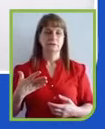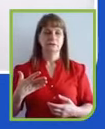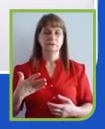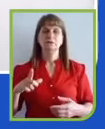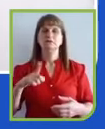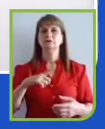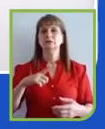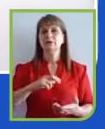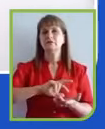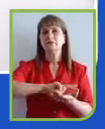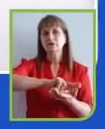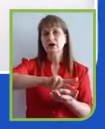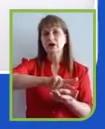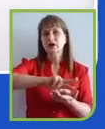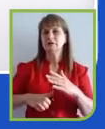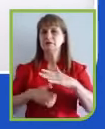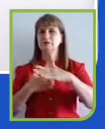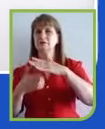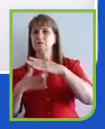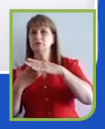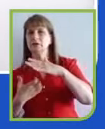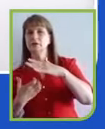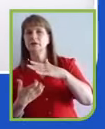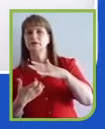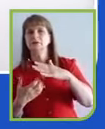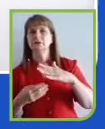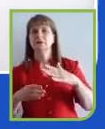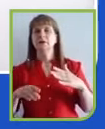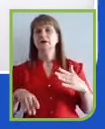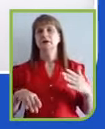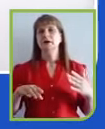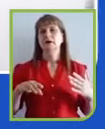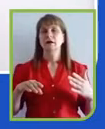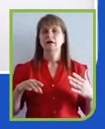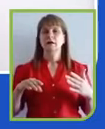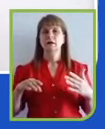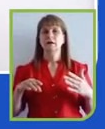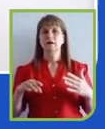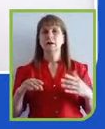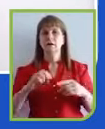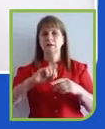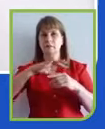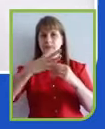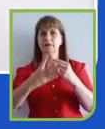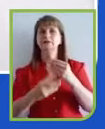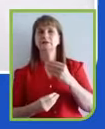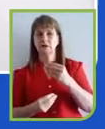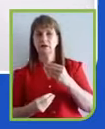disso. A Braskem é um exemplo bem forte que pôde canalizar